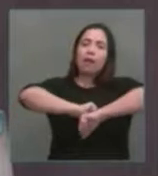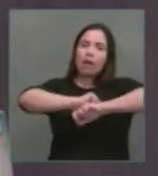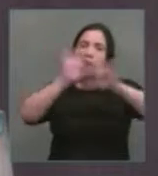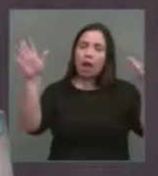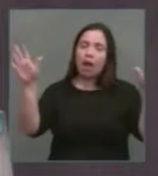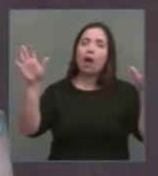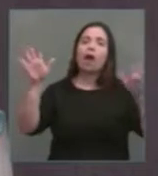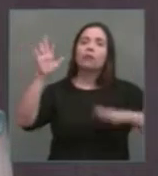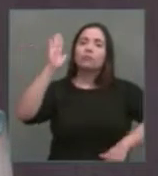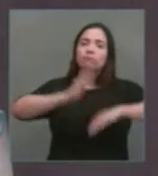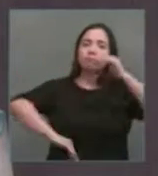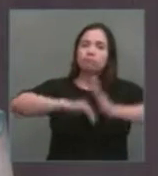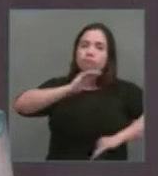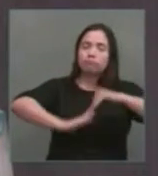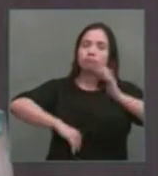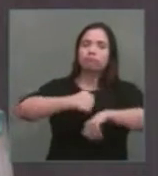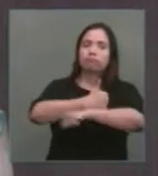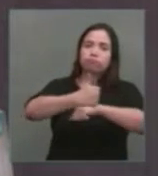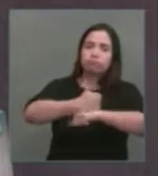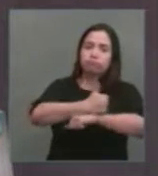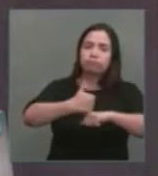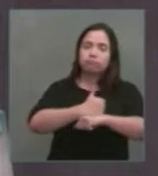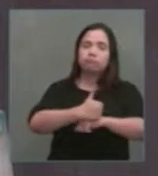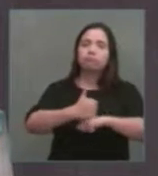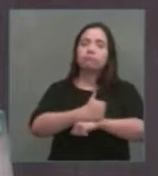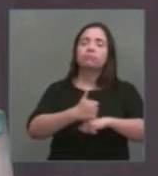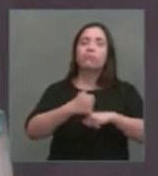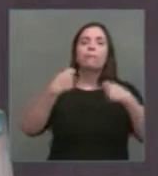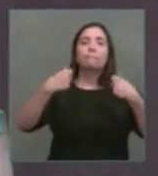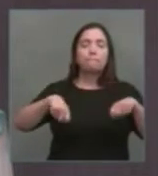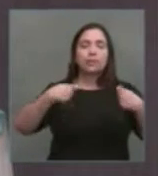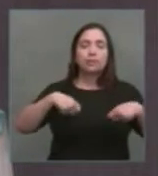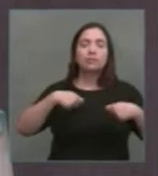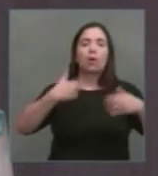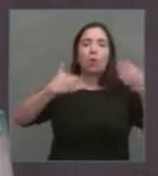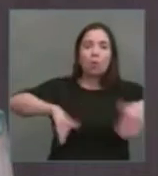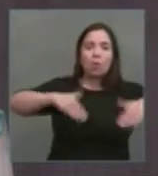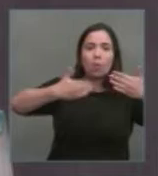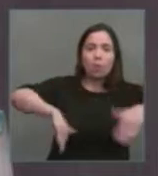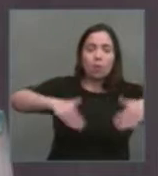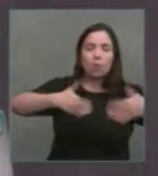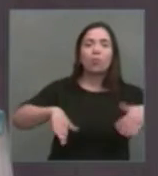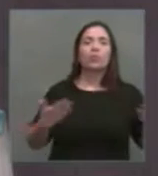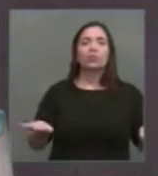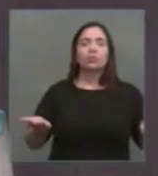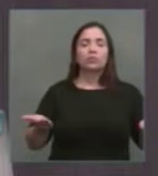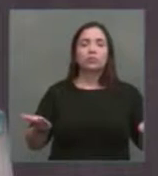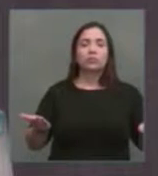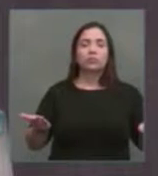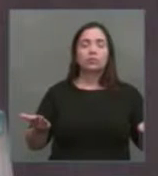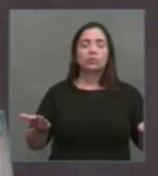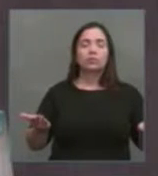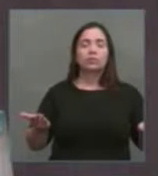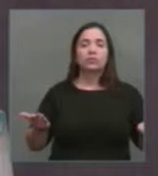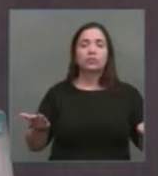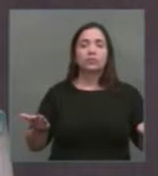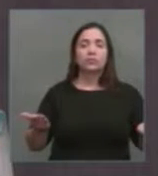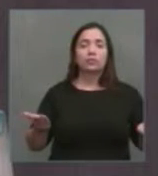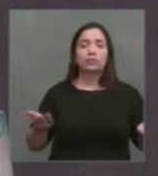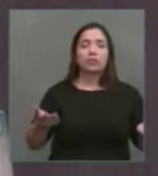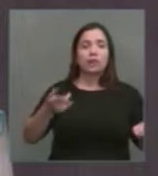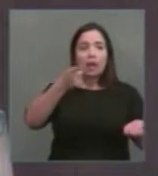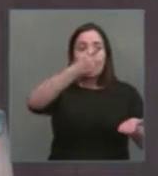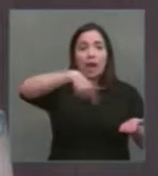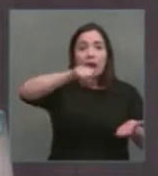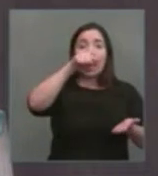profissionalizar as gestões, fortalecer as carreiras próprias, fazer com que as estatais, elas sim, elas que cumprem um